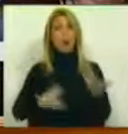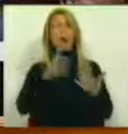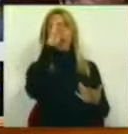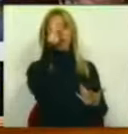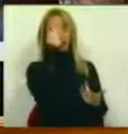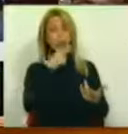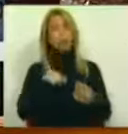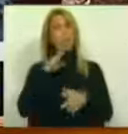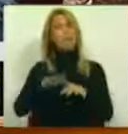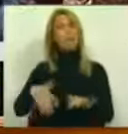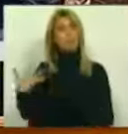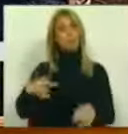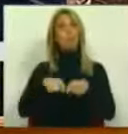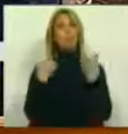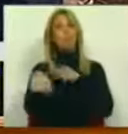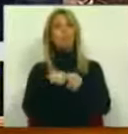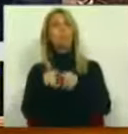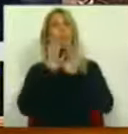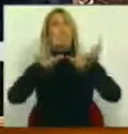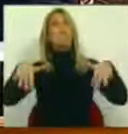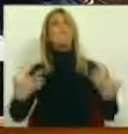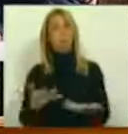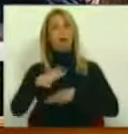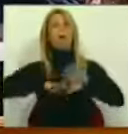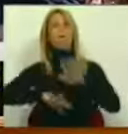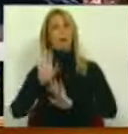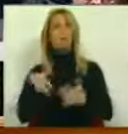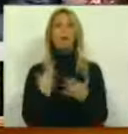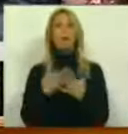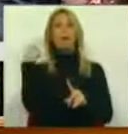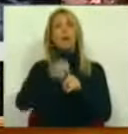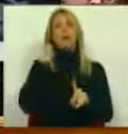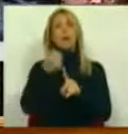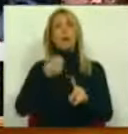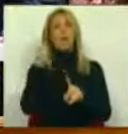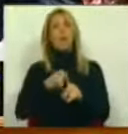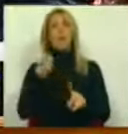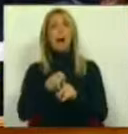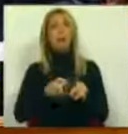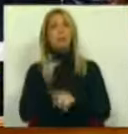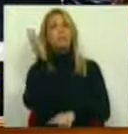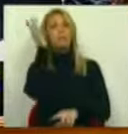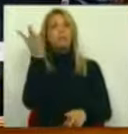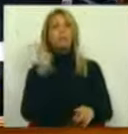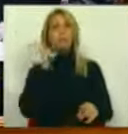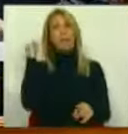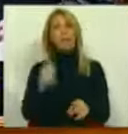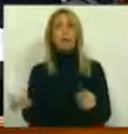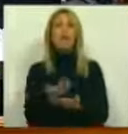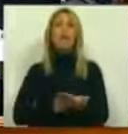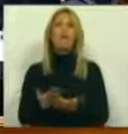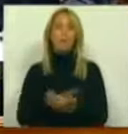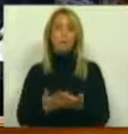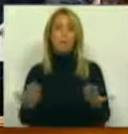partidos políticos podem dar para o combate à corrupção e à criminalidade económica. E neste aspecto a questão